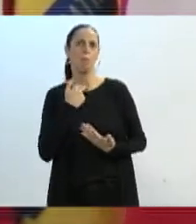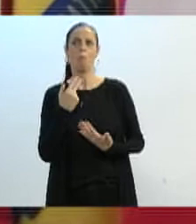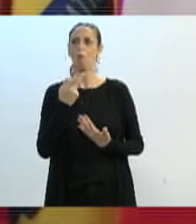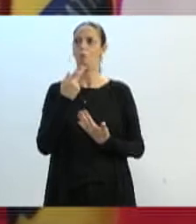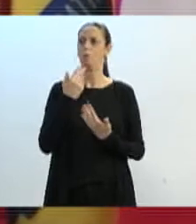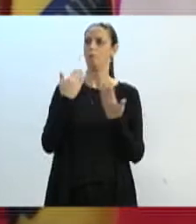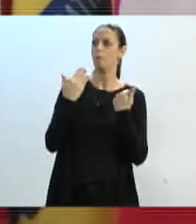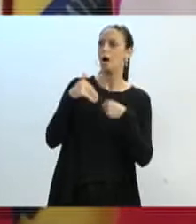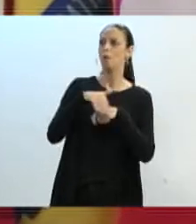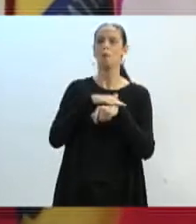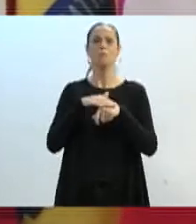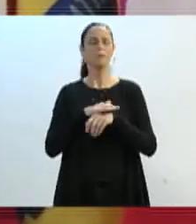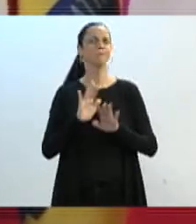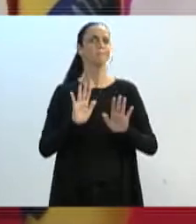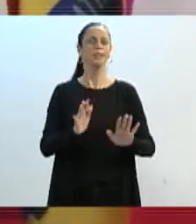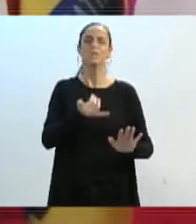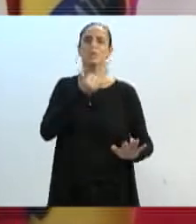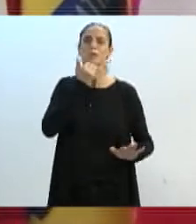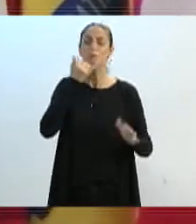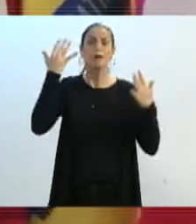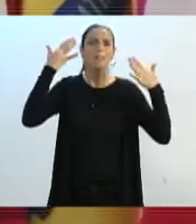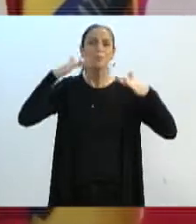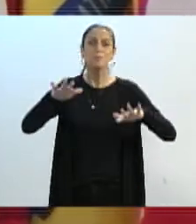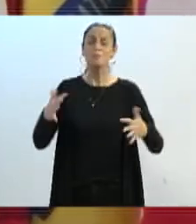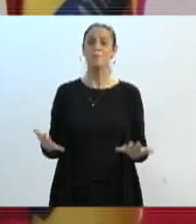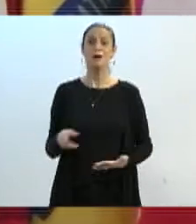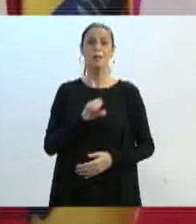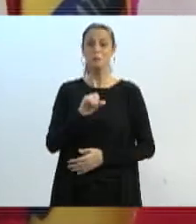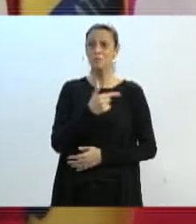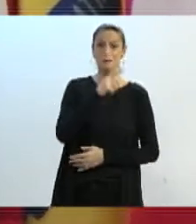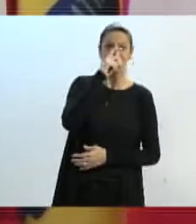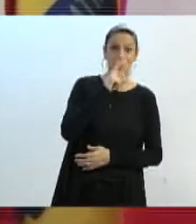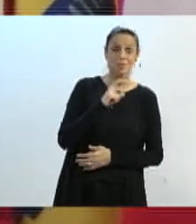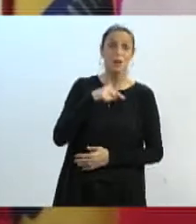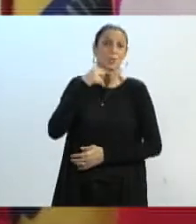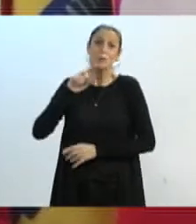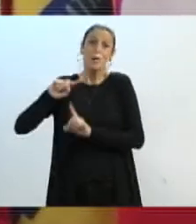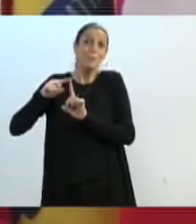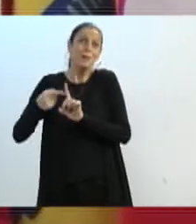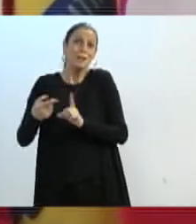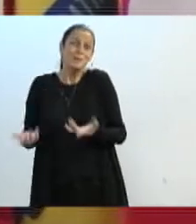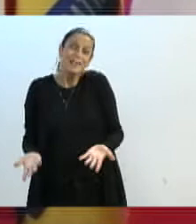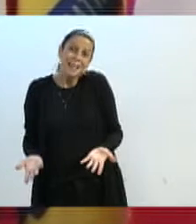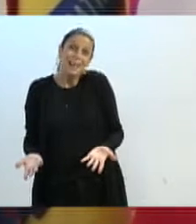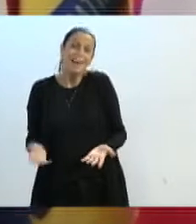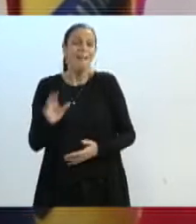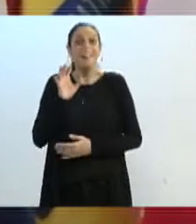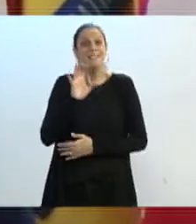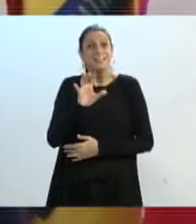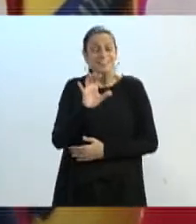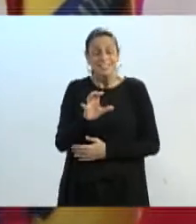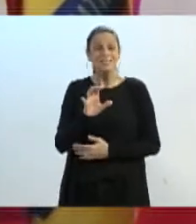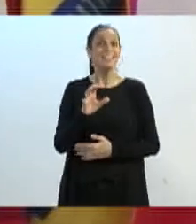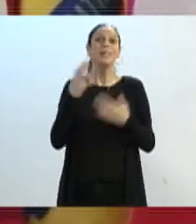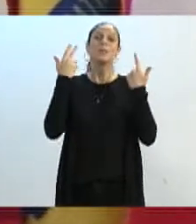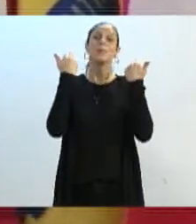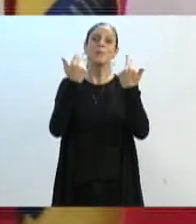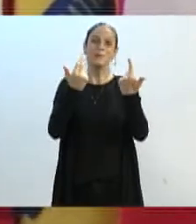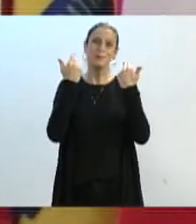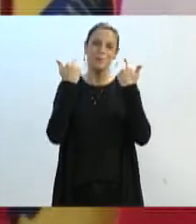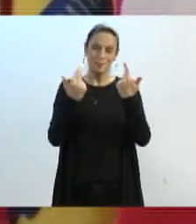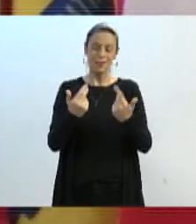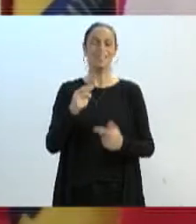sendo que é algo natural. Se não há menstruação, não há vida. Se não há menstruação, o ciclo da vida, ele não acontece.